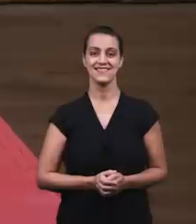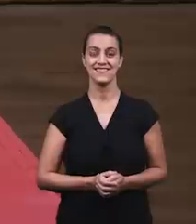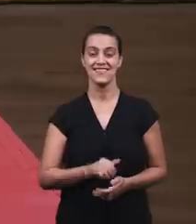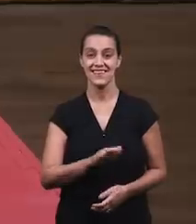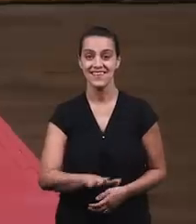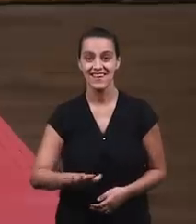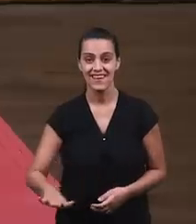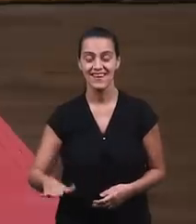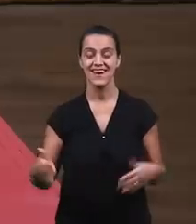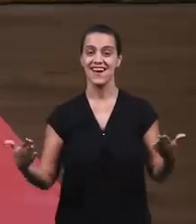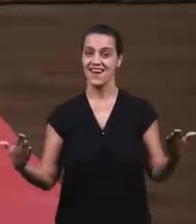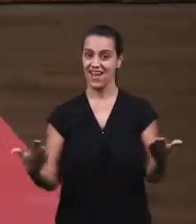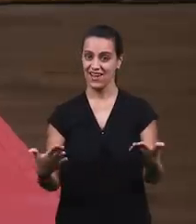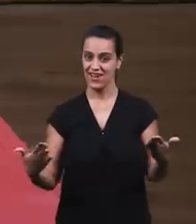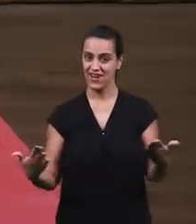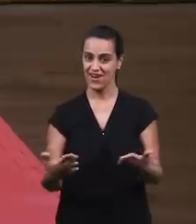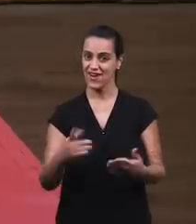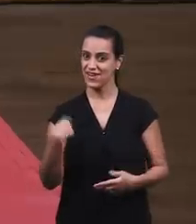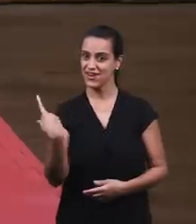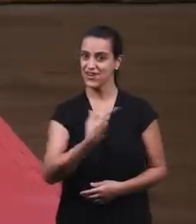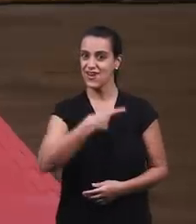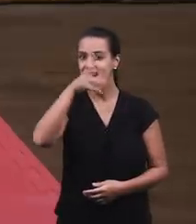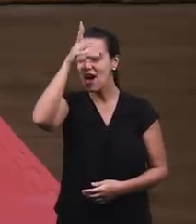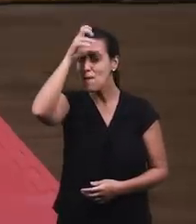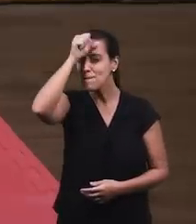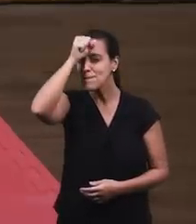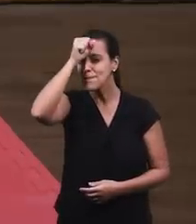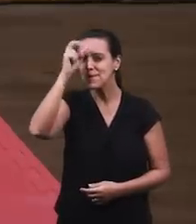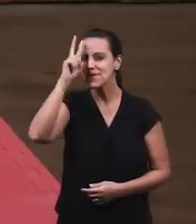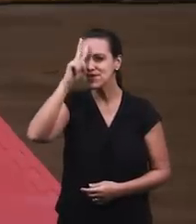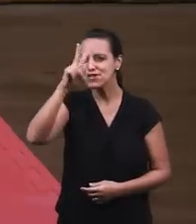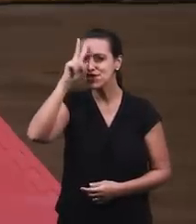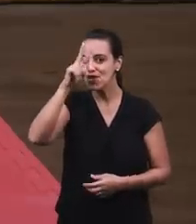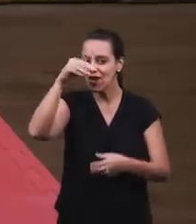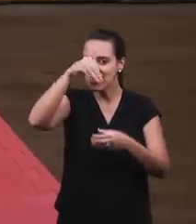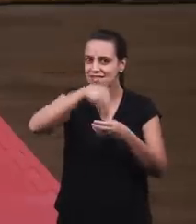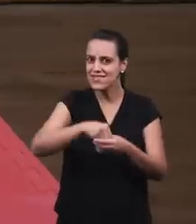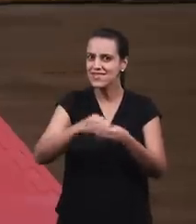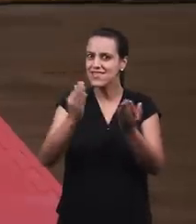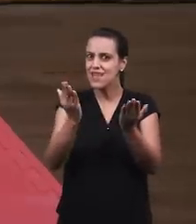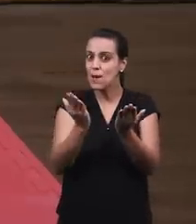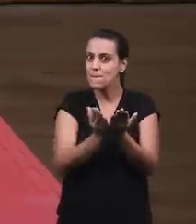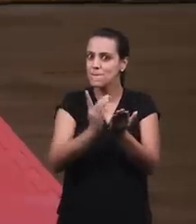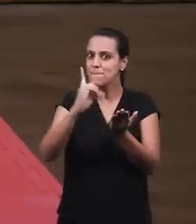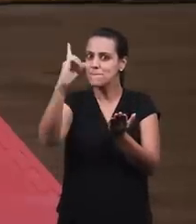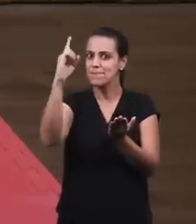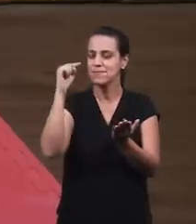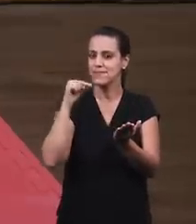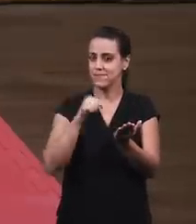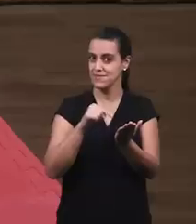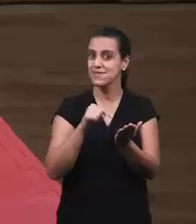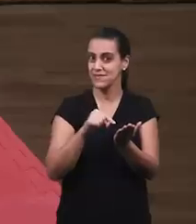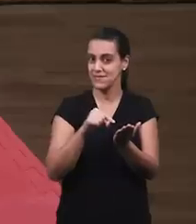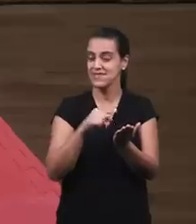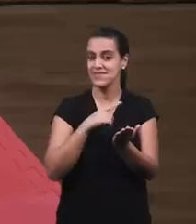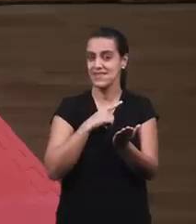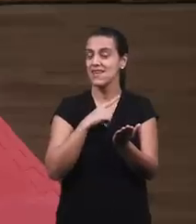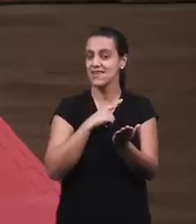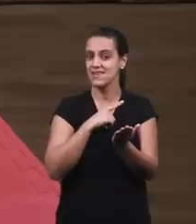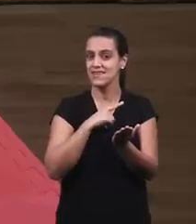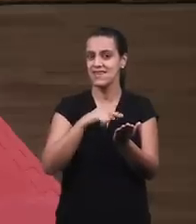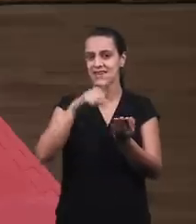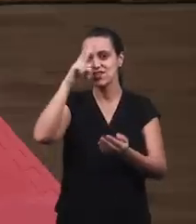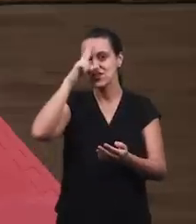Crianças, agora nós vamos aprender uma história que está na Bíblia Na Palavra de Deus E essa